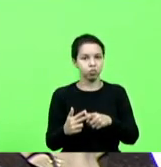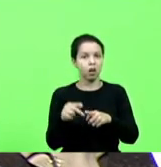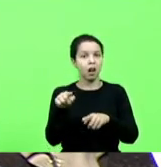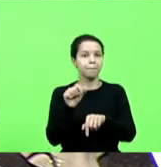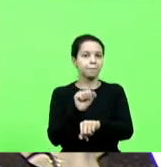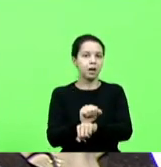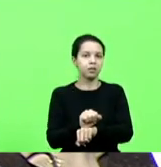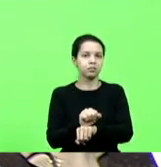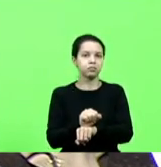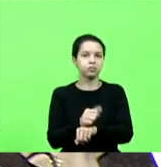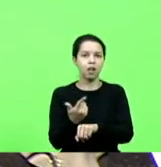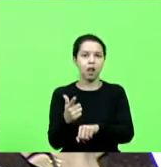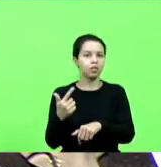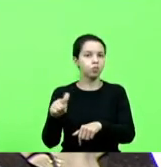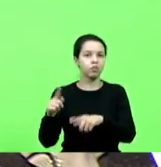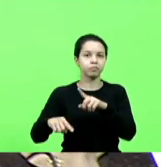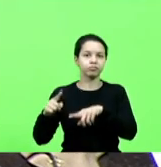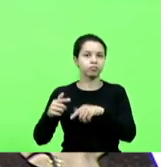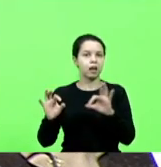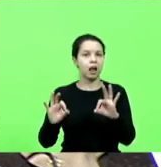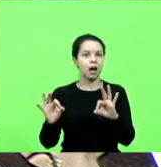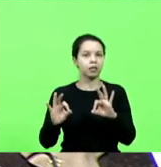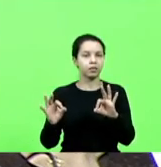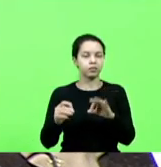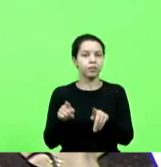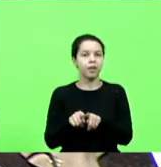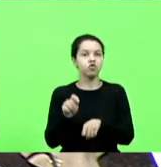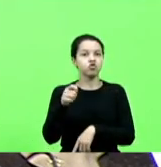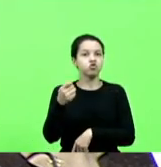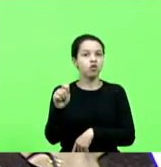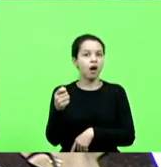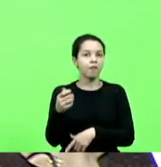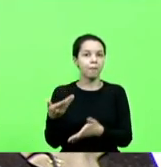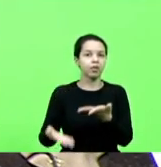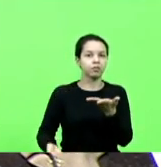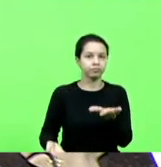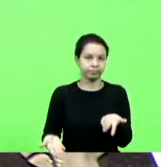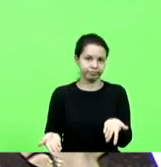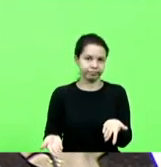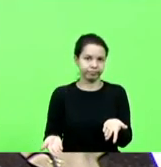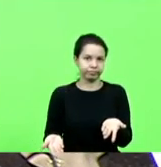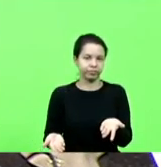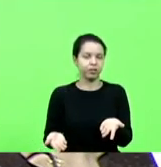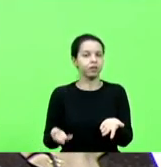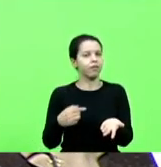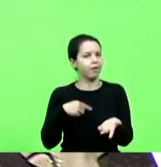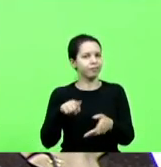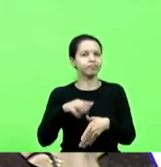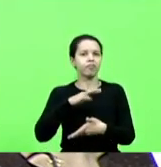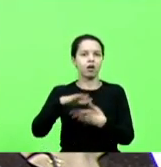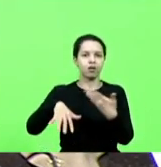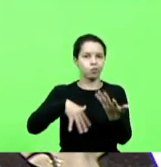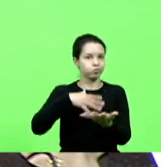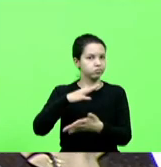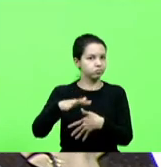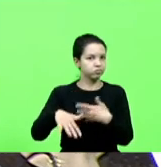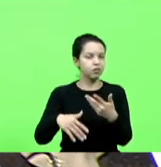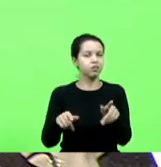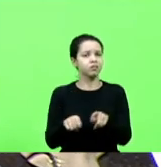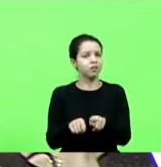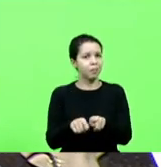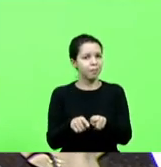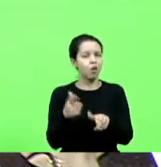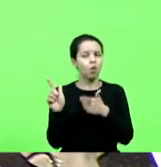não tinha equipamento para arrumar, ainda se extraviou a chave, então está uma baderna, está uma bagunça, sem dizer as questões trabalhistas.